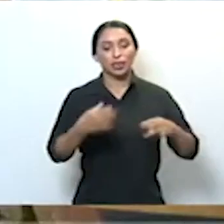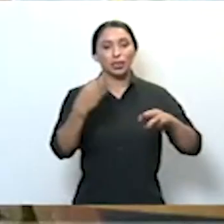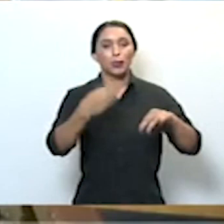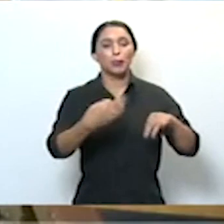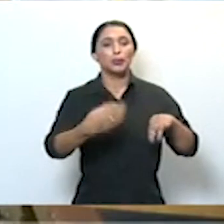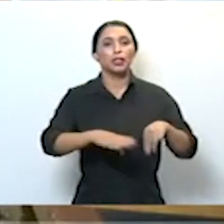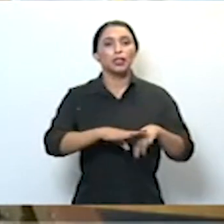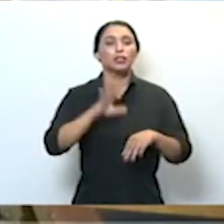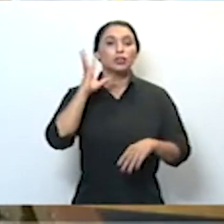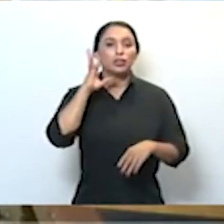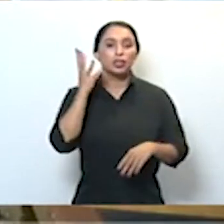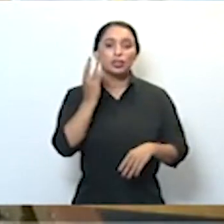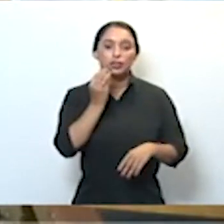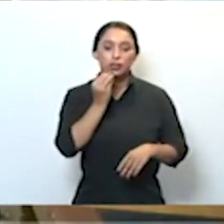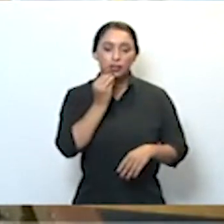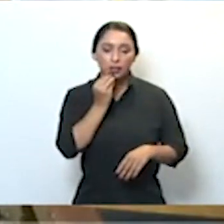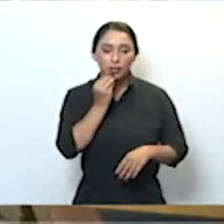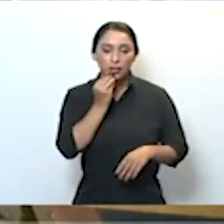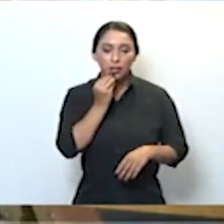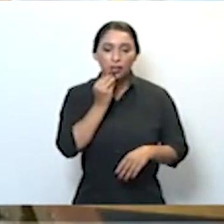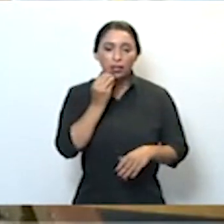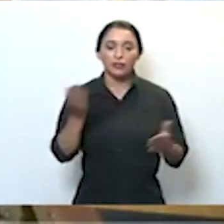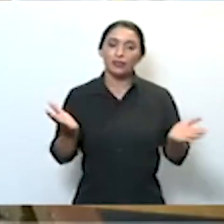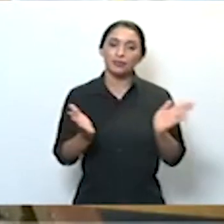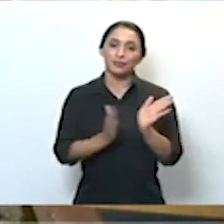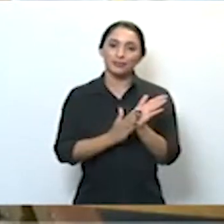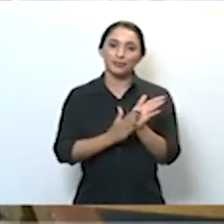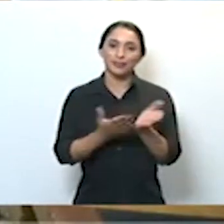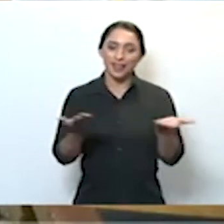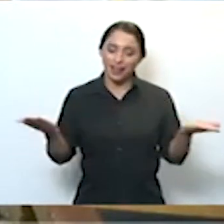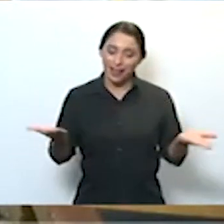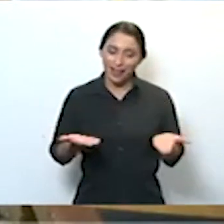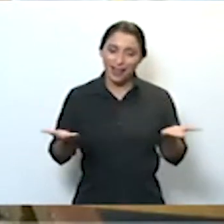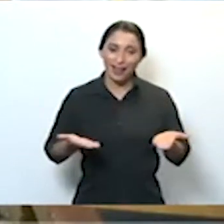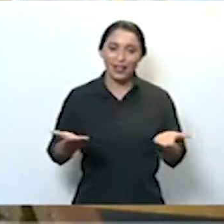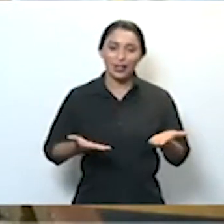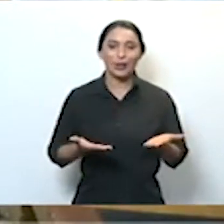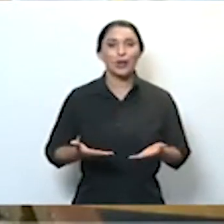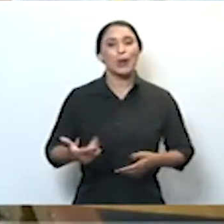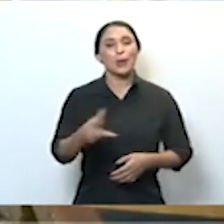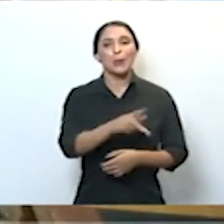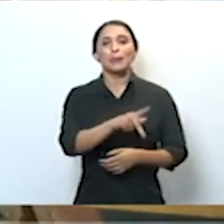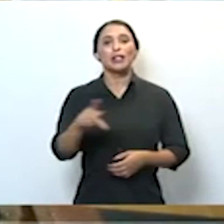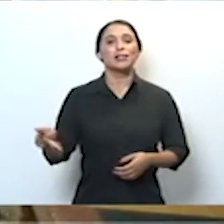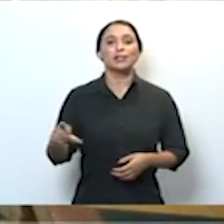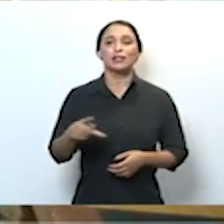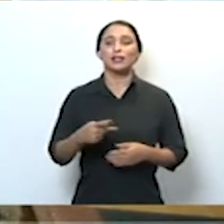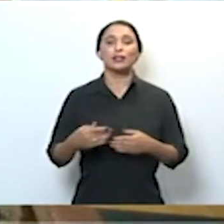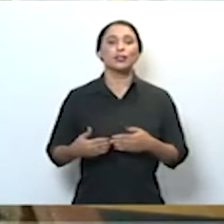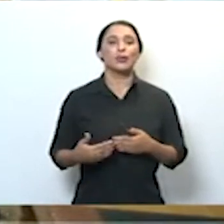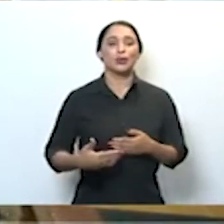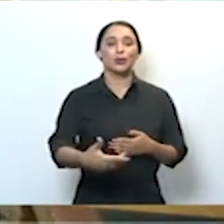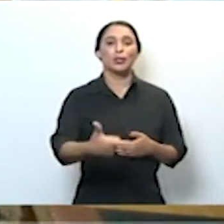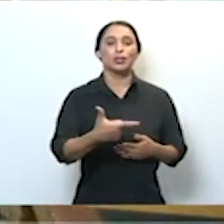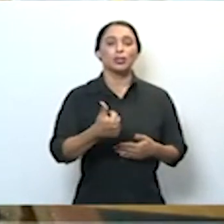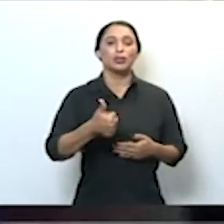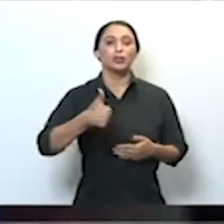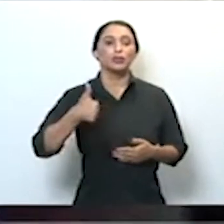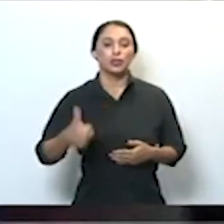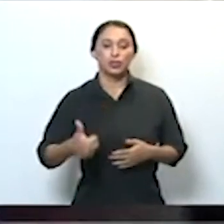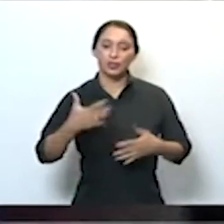excelência, aclamado, presidente da primeira turma para a dois dias, a alegria de todos nós.